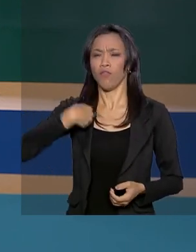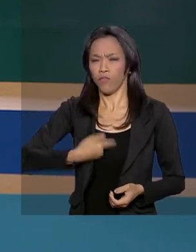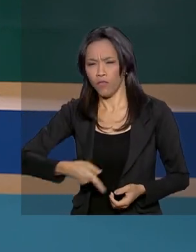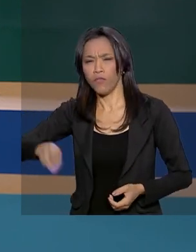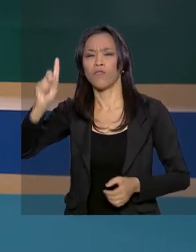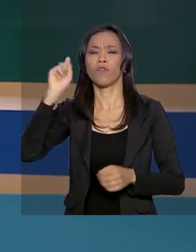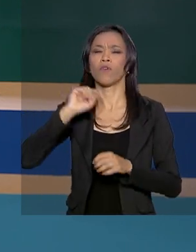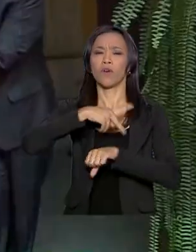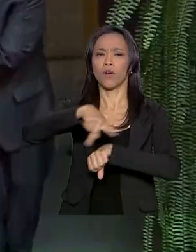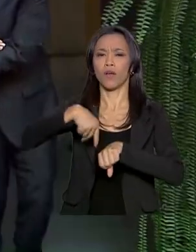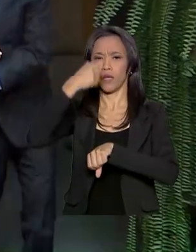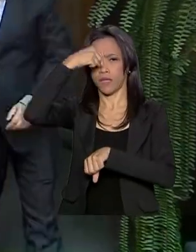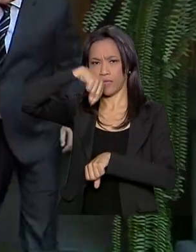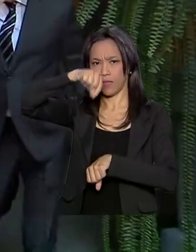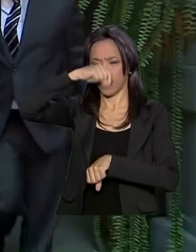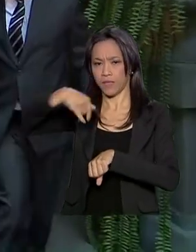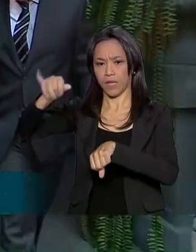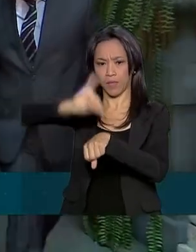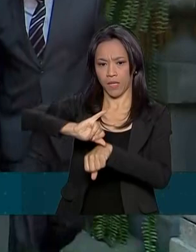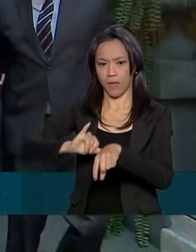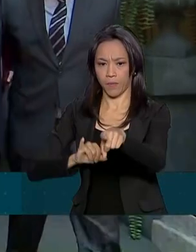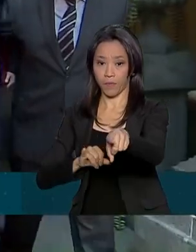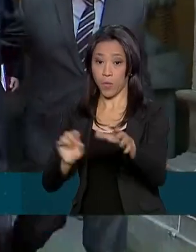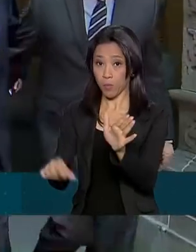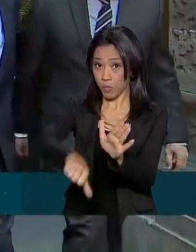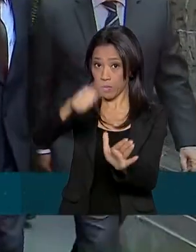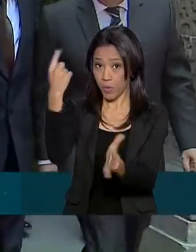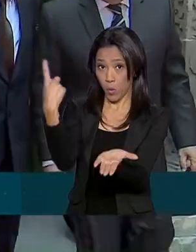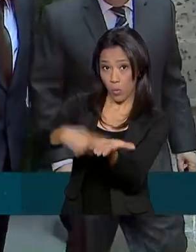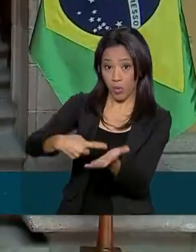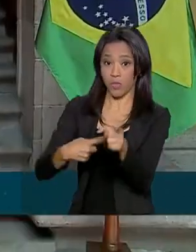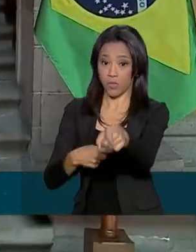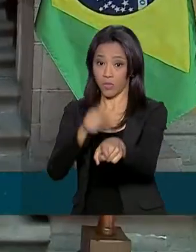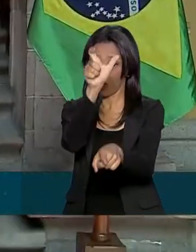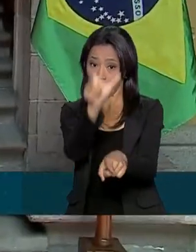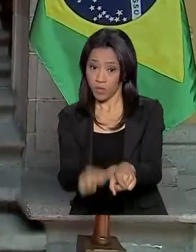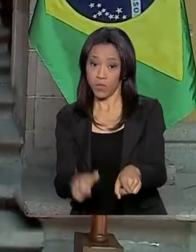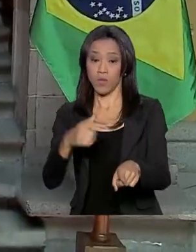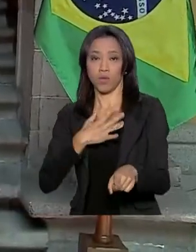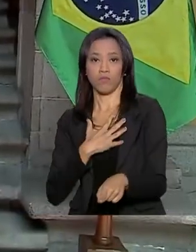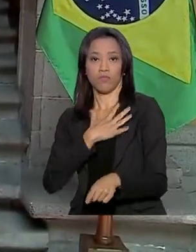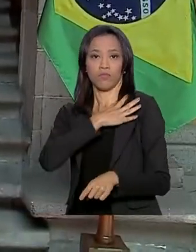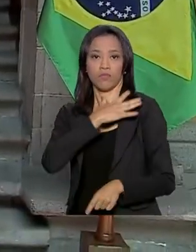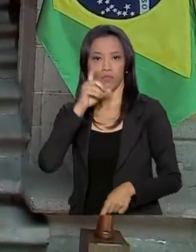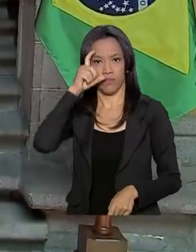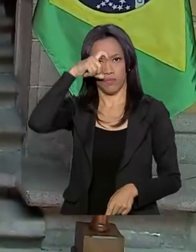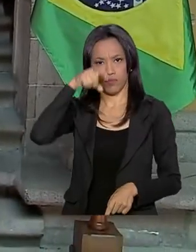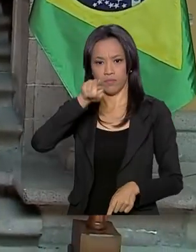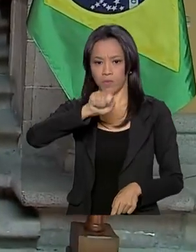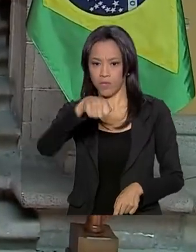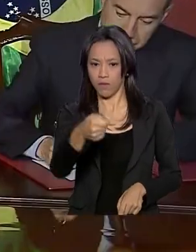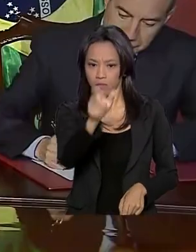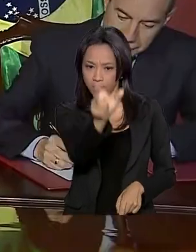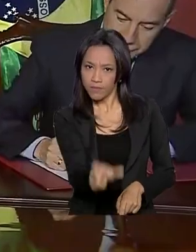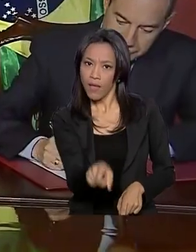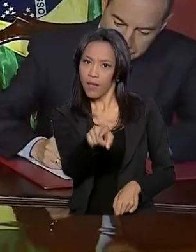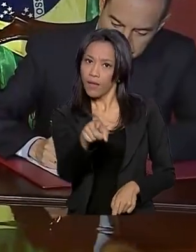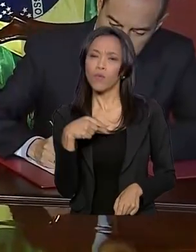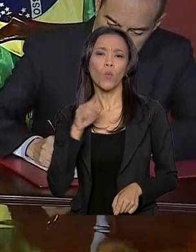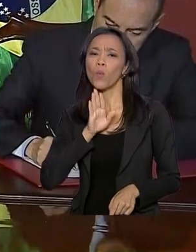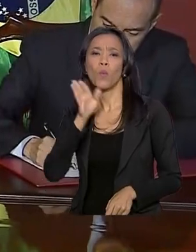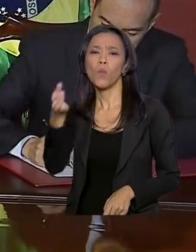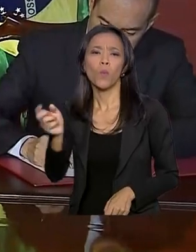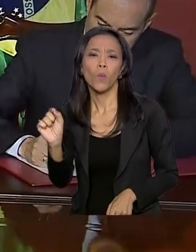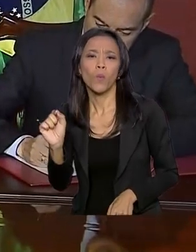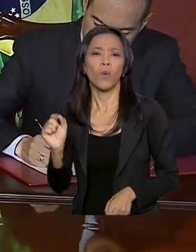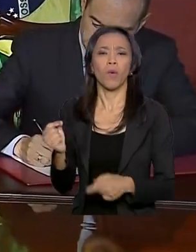acompanhou. No primeiro compromisso em Lima, o vice-presidente Hamilton Mourão foi recebido no Ministério das Relações Exteriores do Peru para tratar da